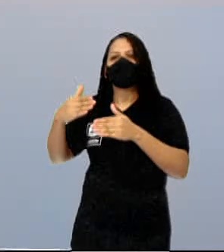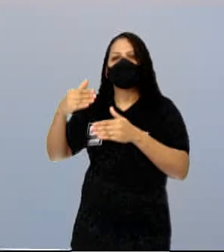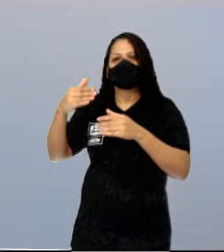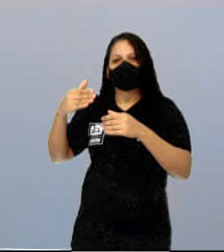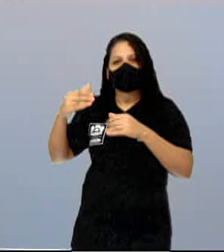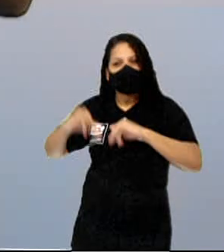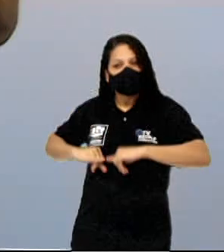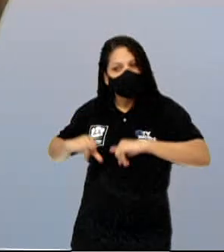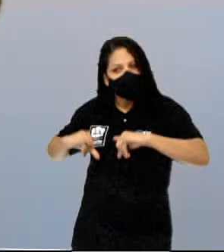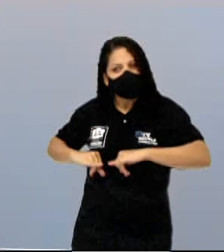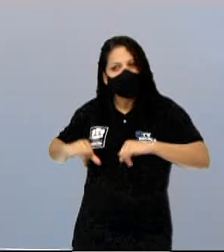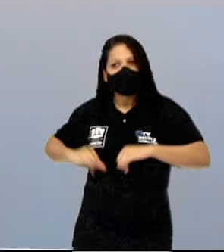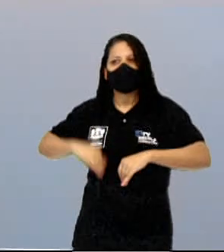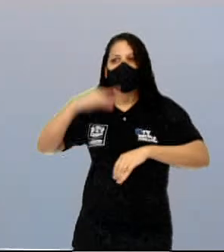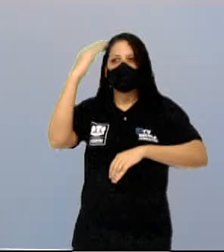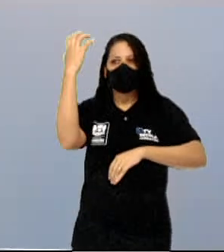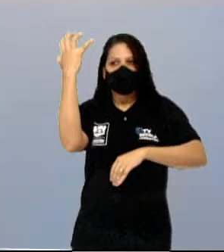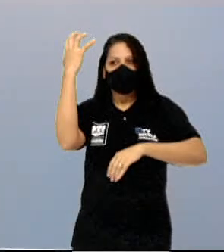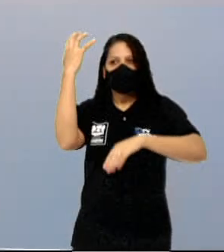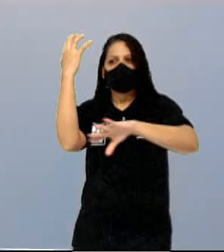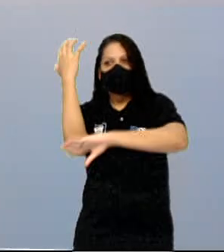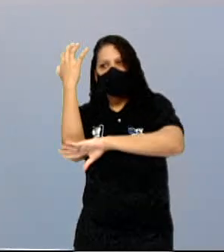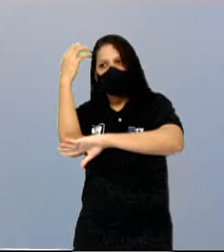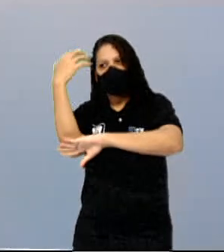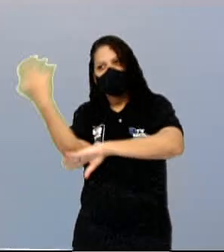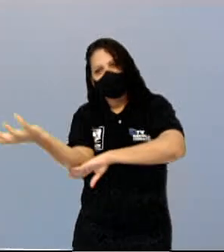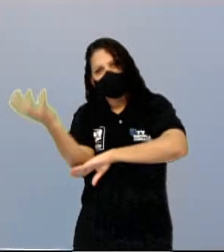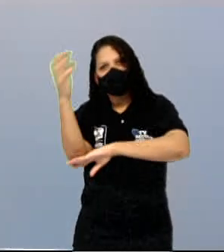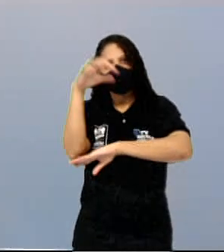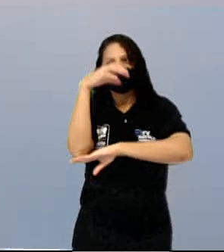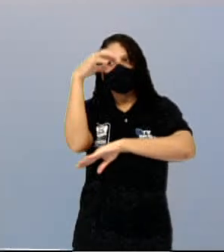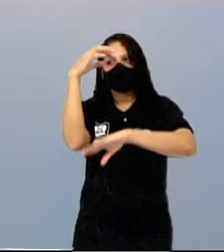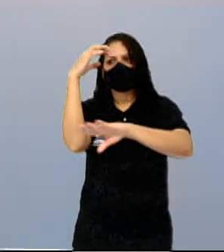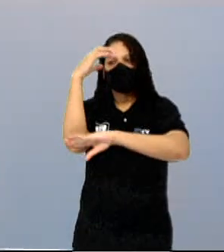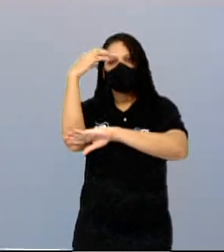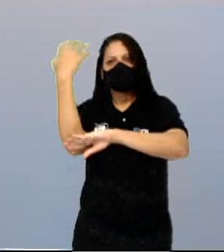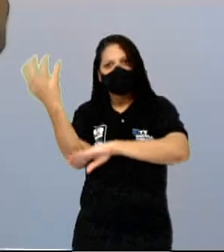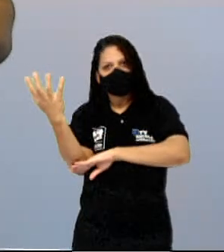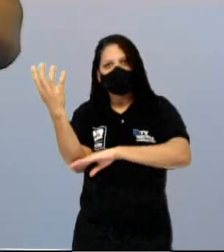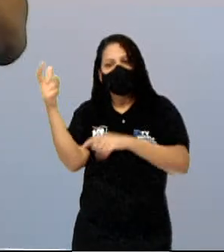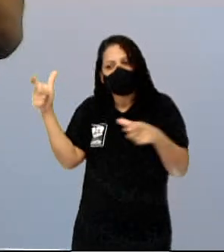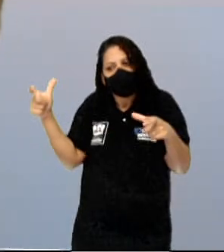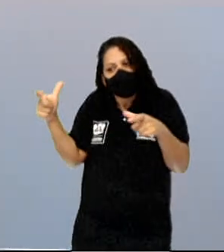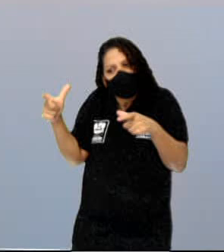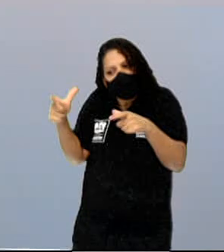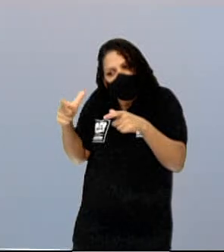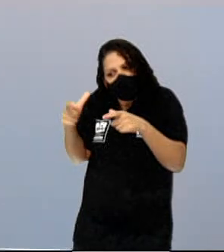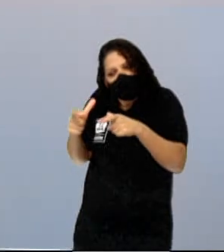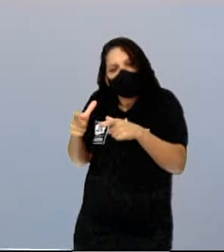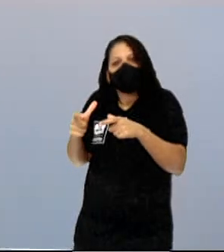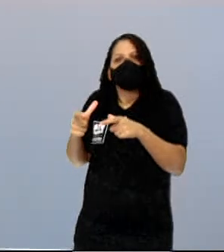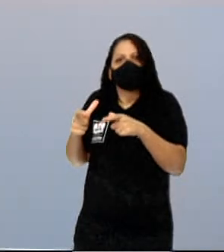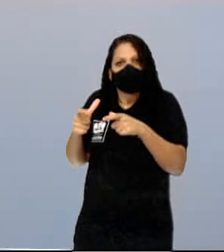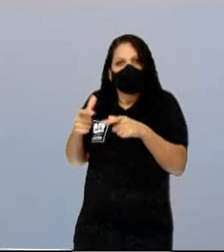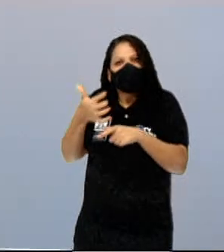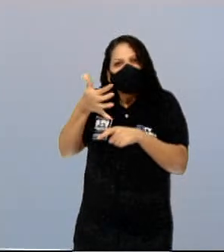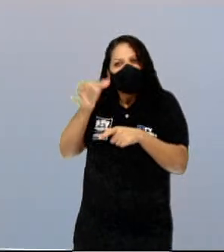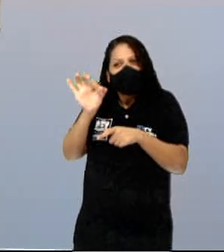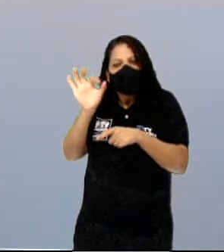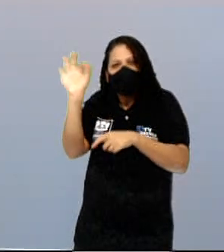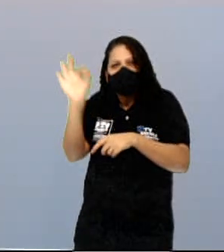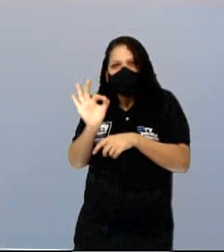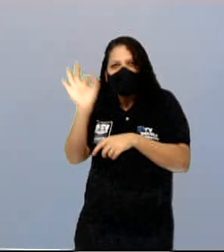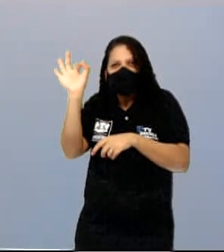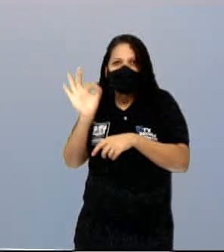de desmatamento. Ela foi reduzida a quem diga que hoje só existe em torno de 10% da Mata Original.